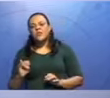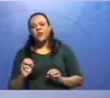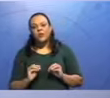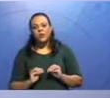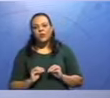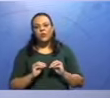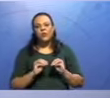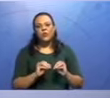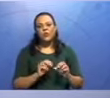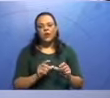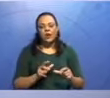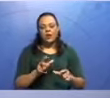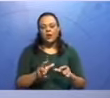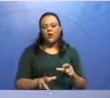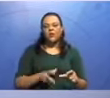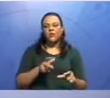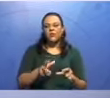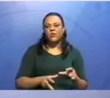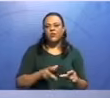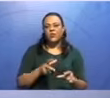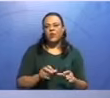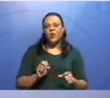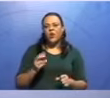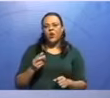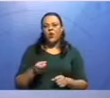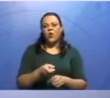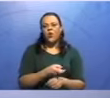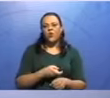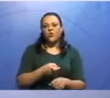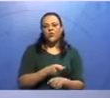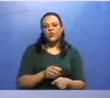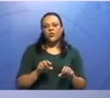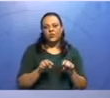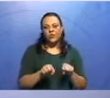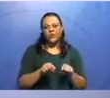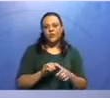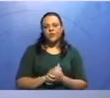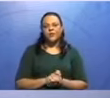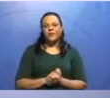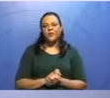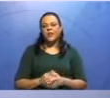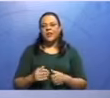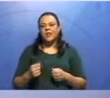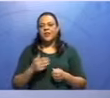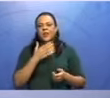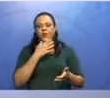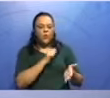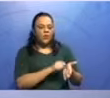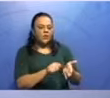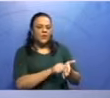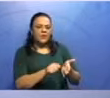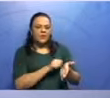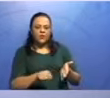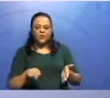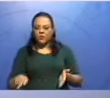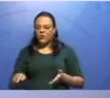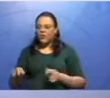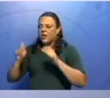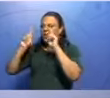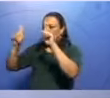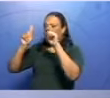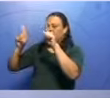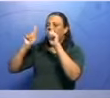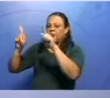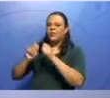um adverbio no meio, uma expressão de natureza adverbial. Então, os escritores de aventuras merecem, sem dúvida